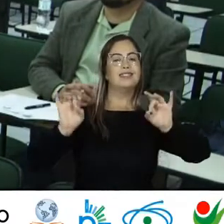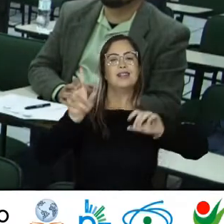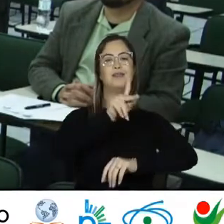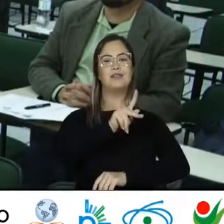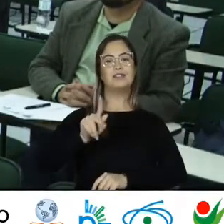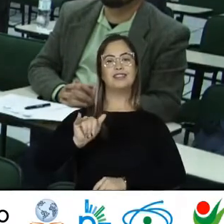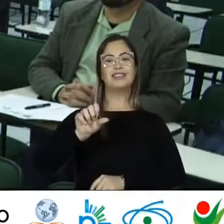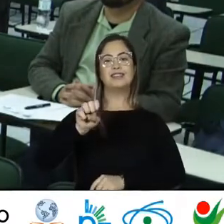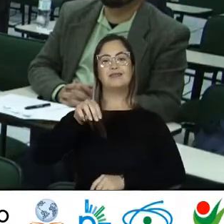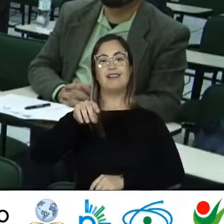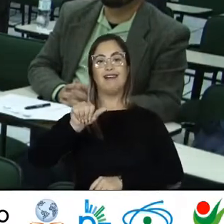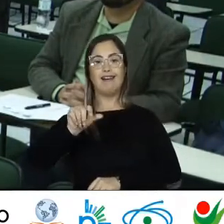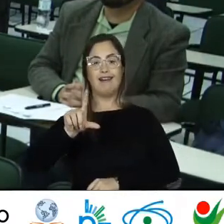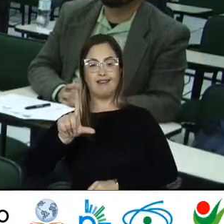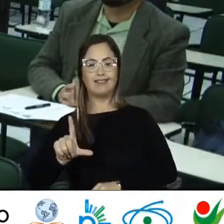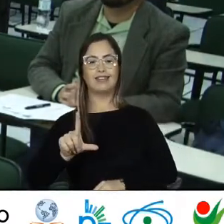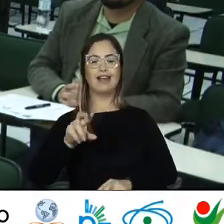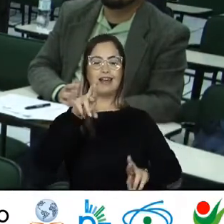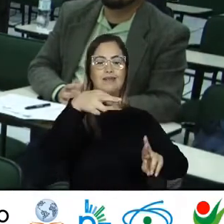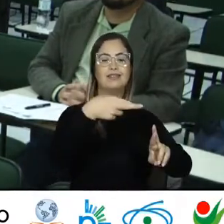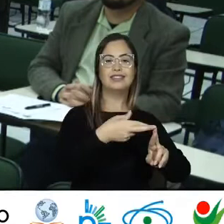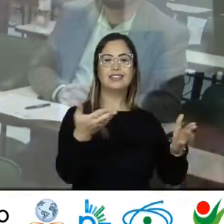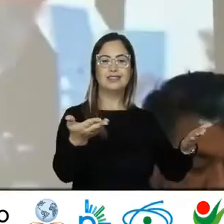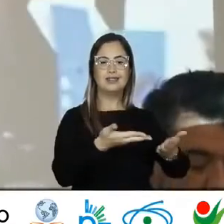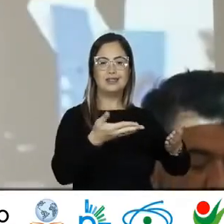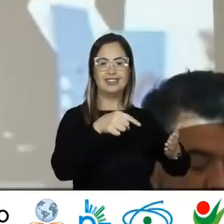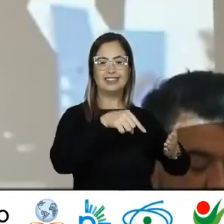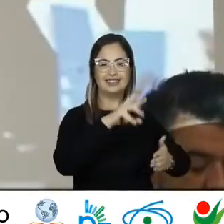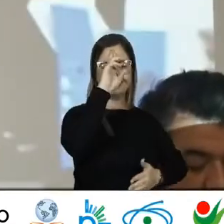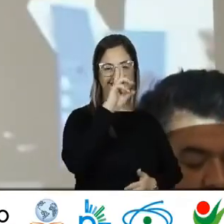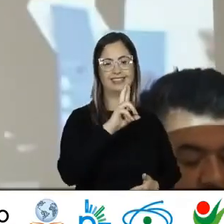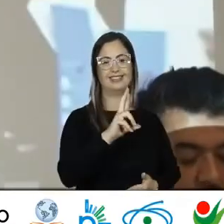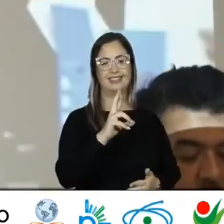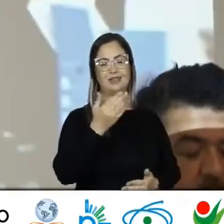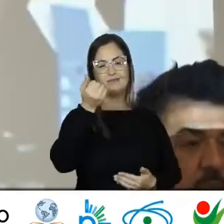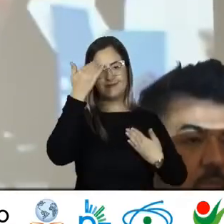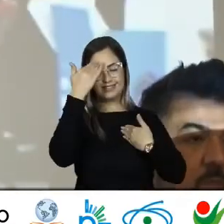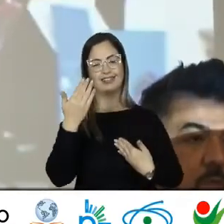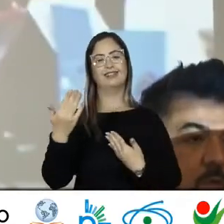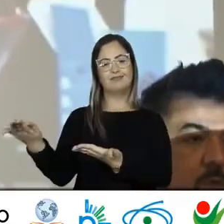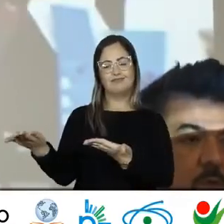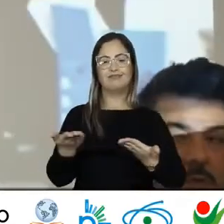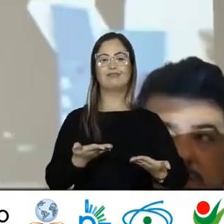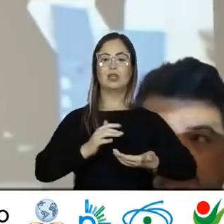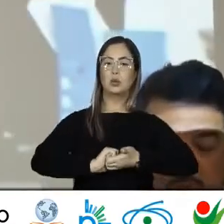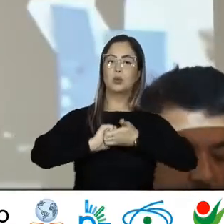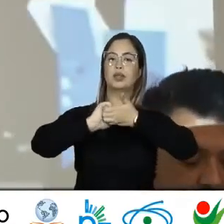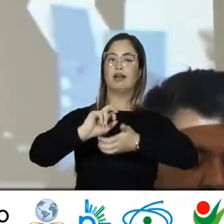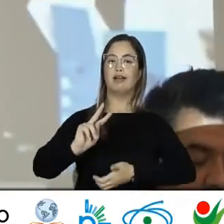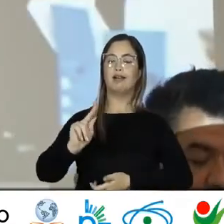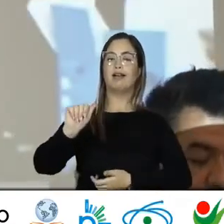aqui Representa A reitoria Agradecer A presença Queria Cumprimentar A Kátia